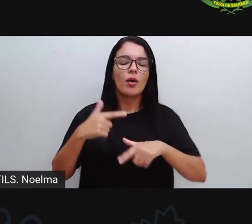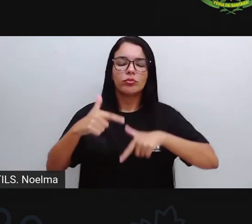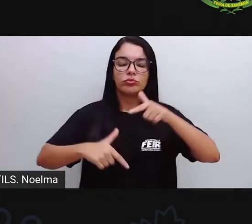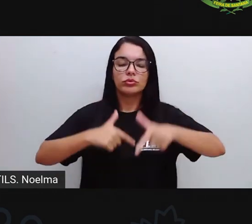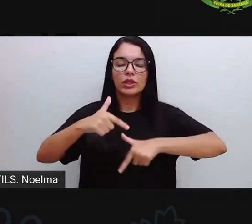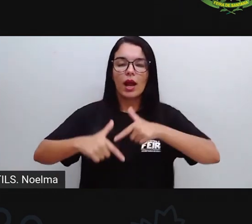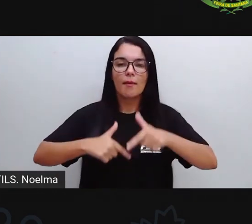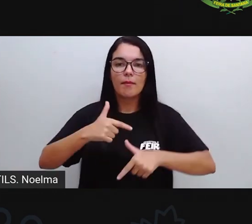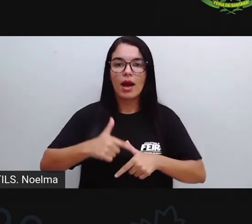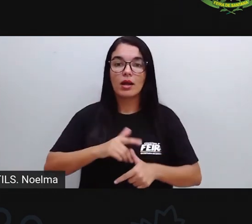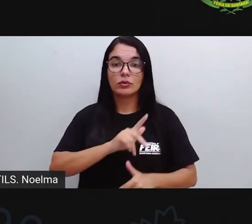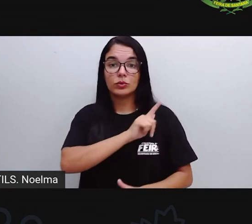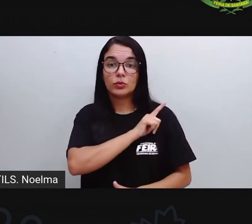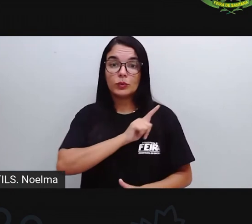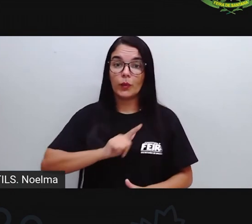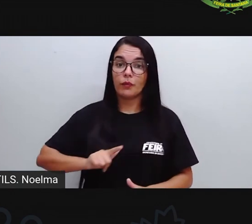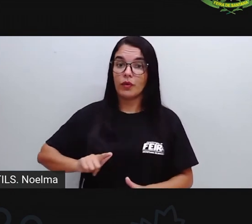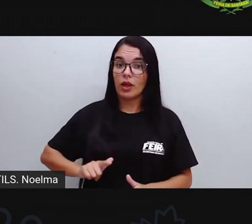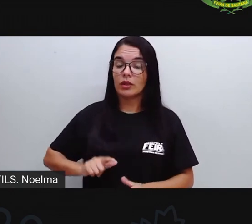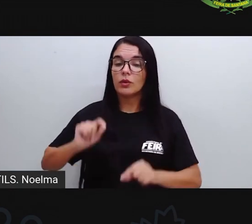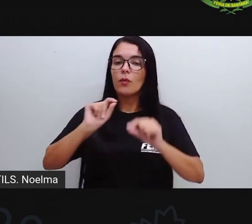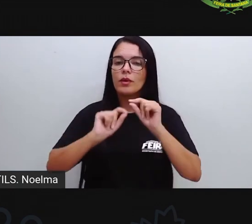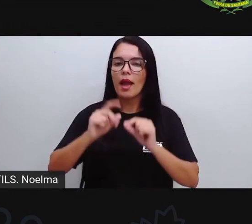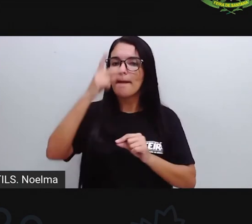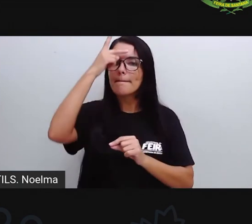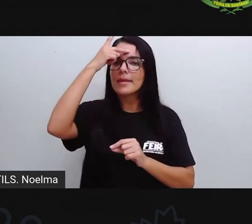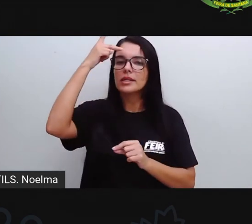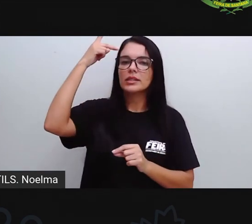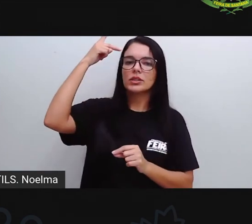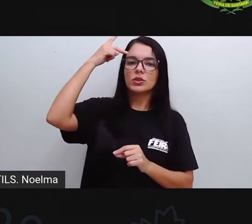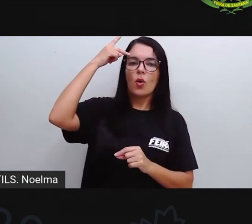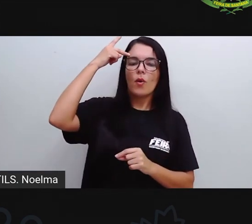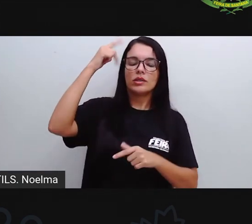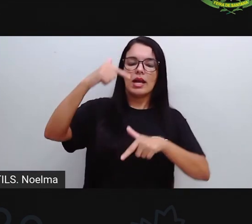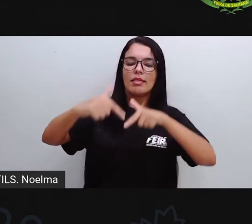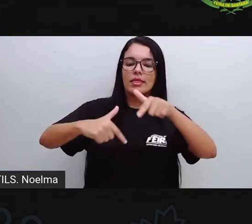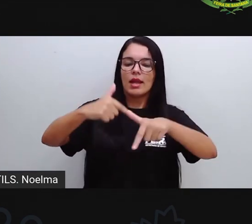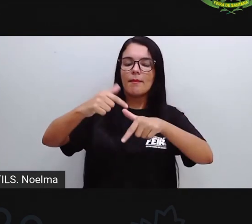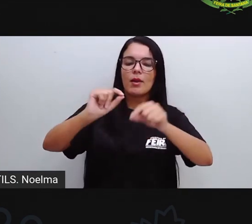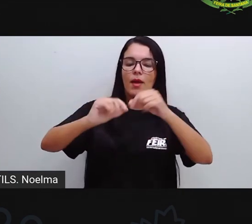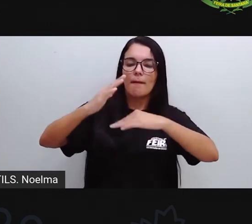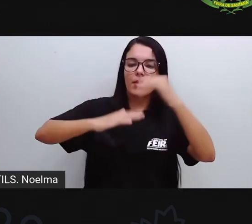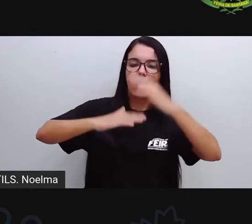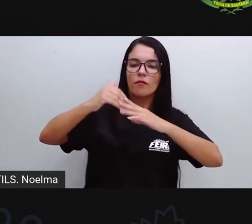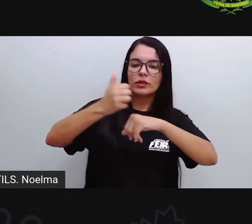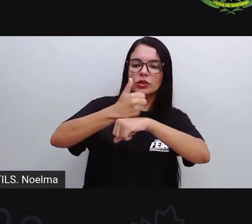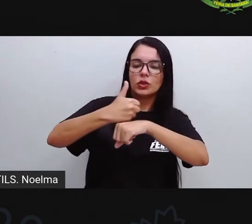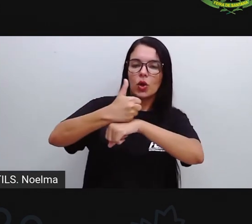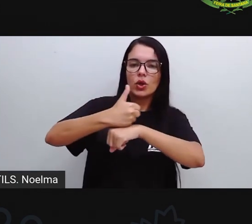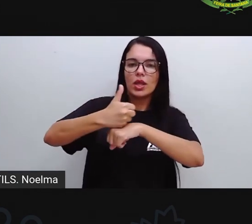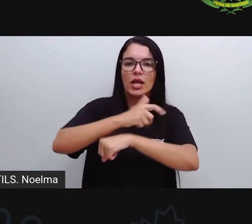Desenvolvidos Por funcionários Públicos Esses funcionários Públicos Que são